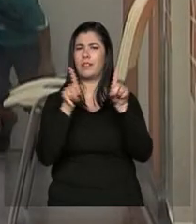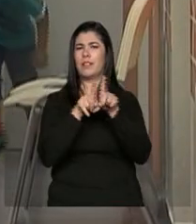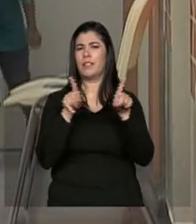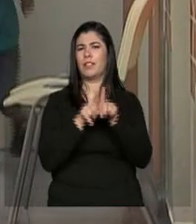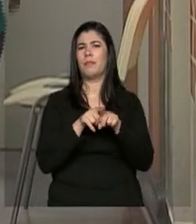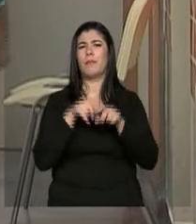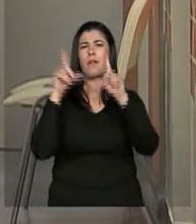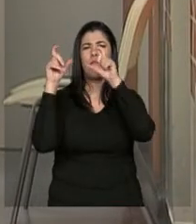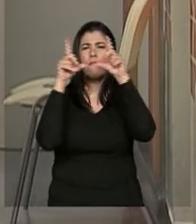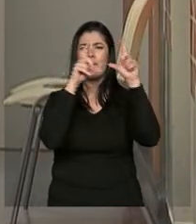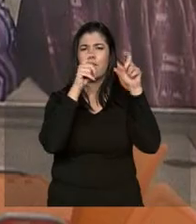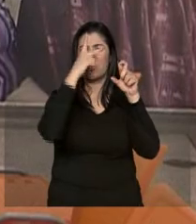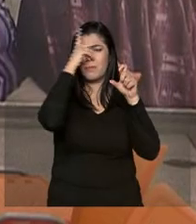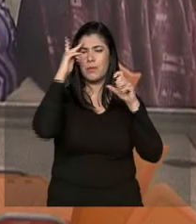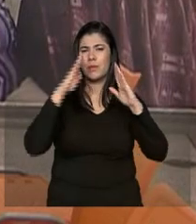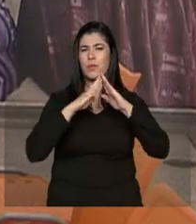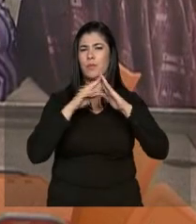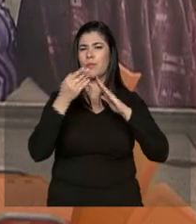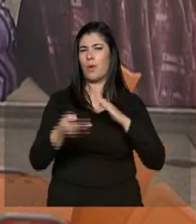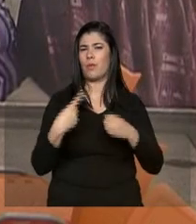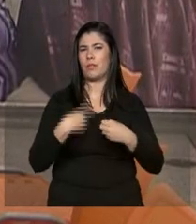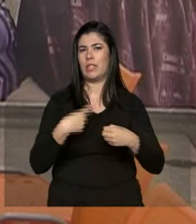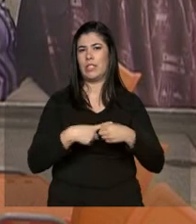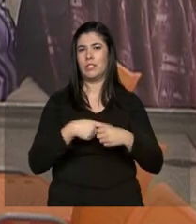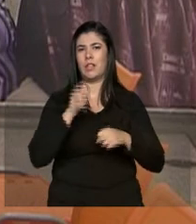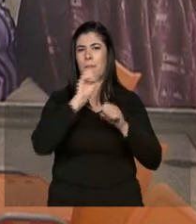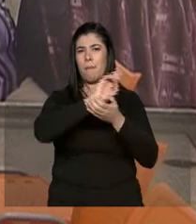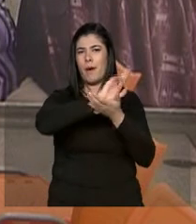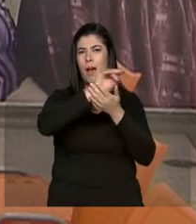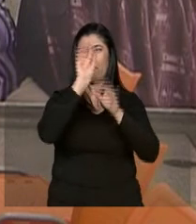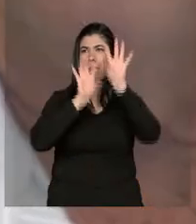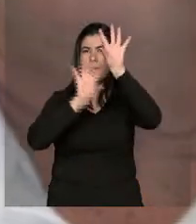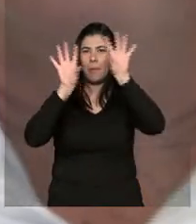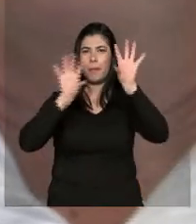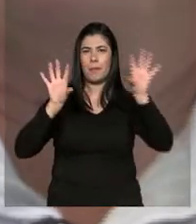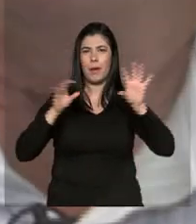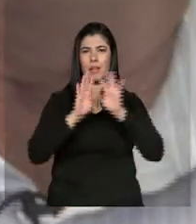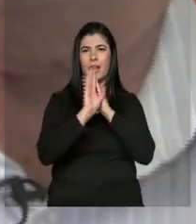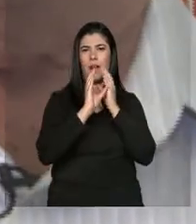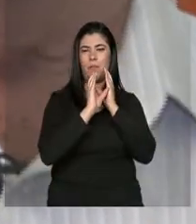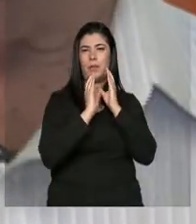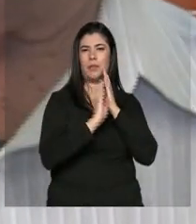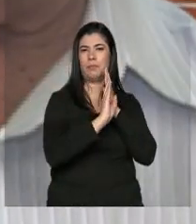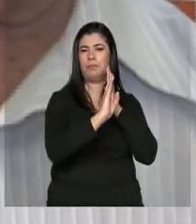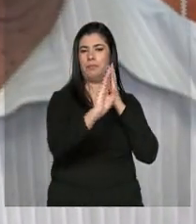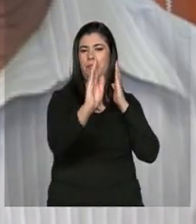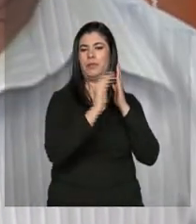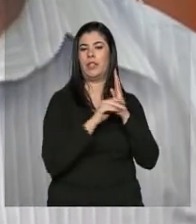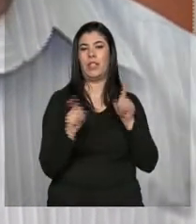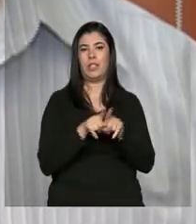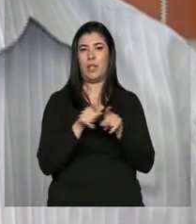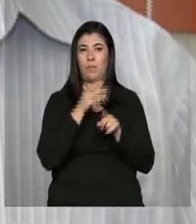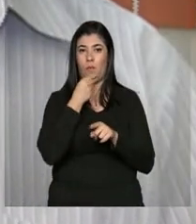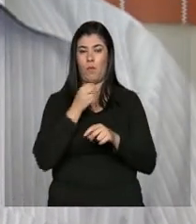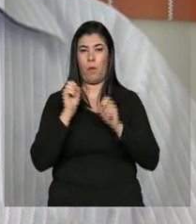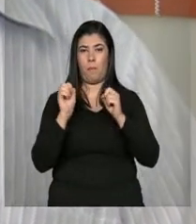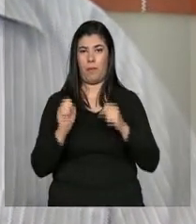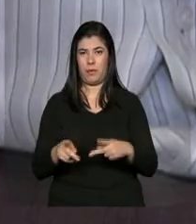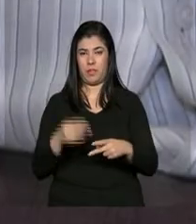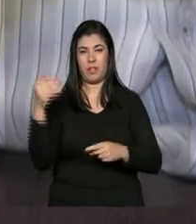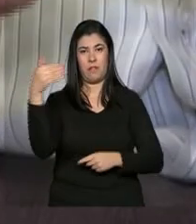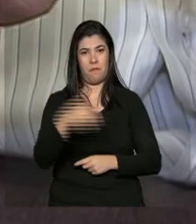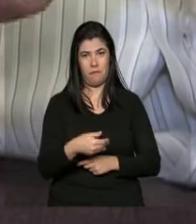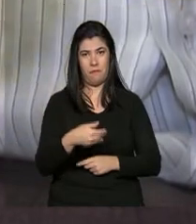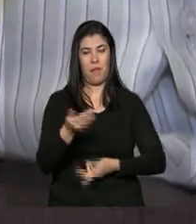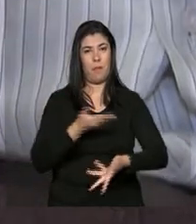com fotos de moradores do bairro, se espalham pelos corredores. O aposentado Manoel também frequenta o BS.